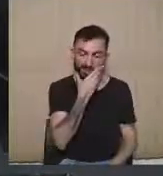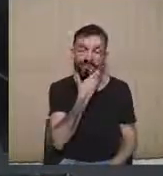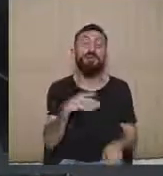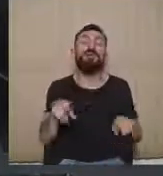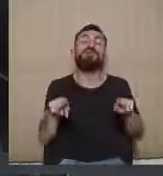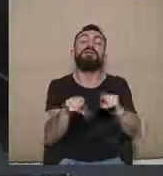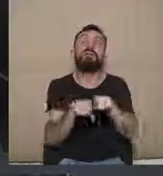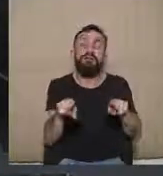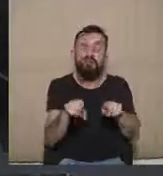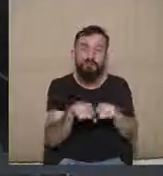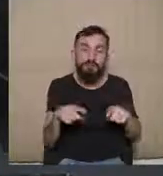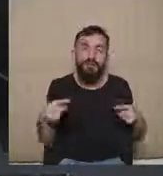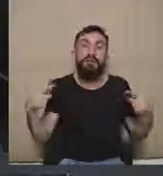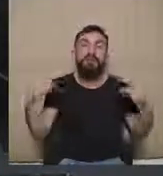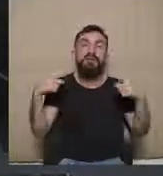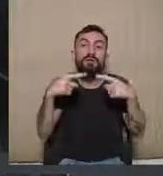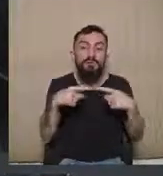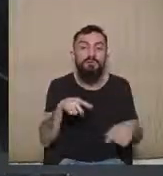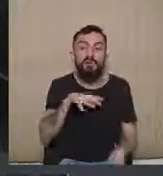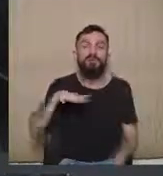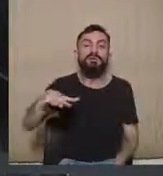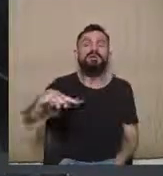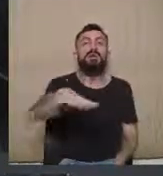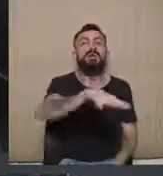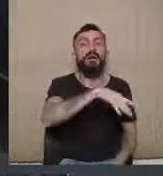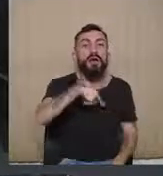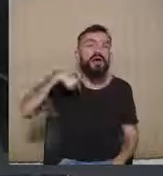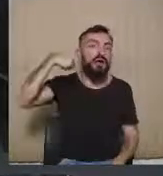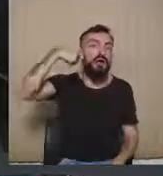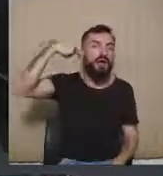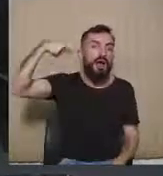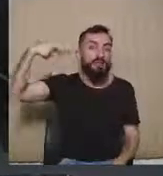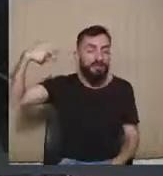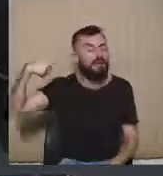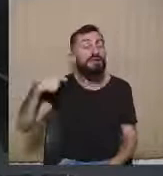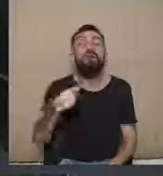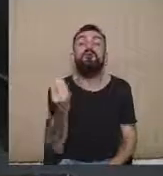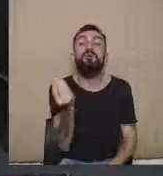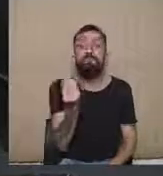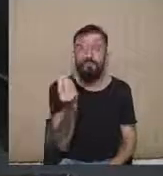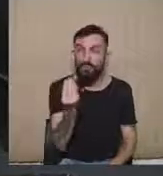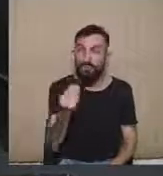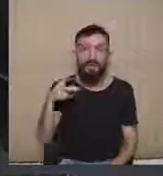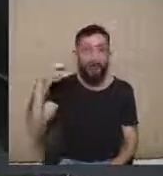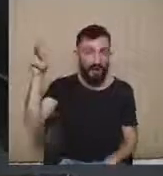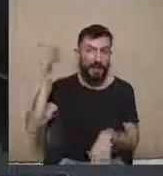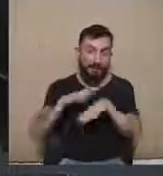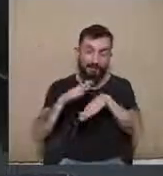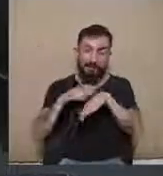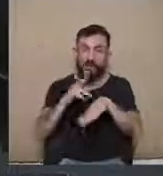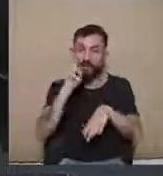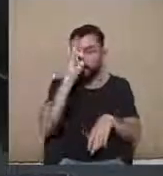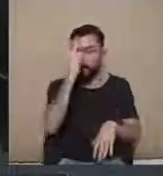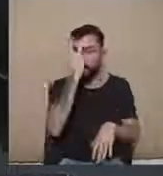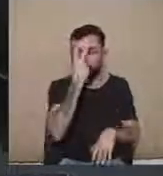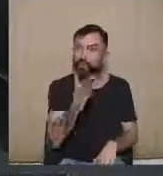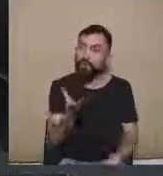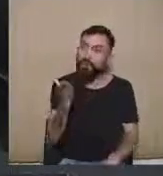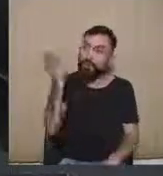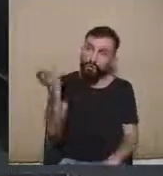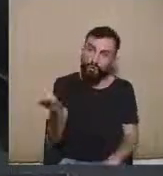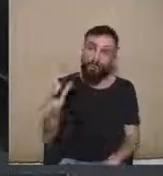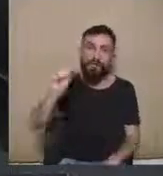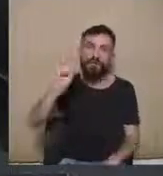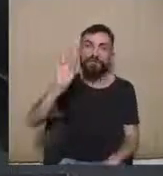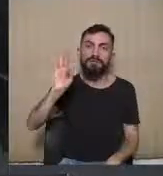legalidade ou não das gravações ambientais, que também houve uma virada jurisprudencial e a questão está lá no Supremo para ser decidida e